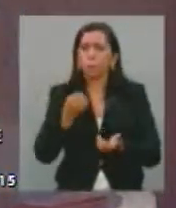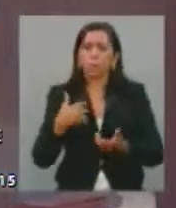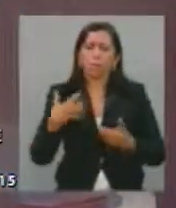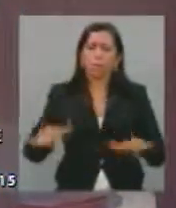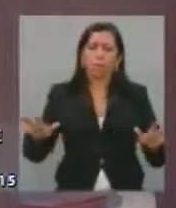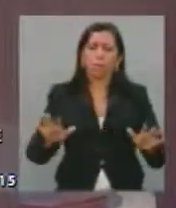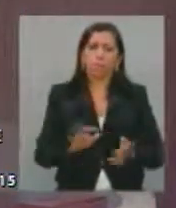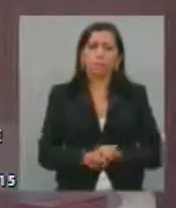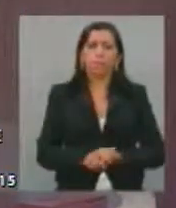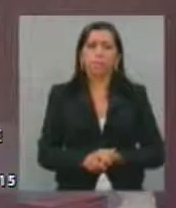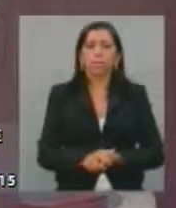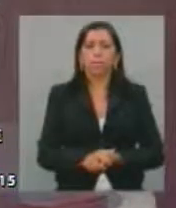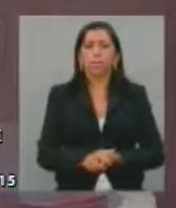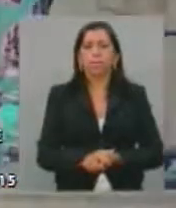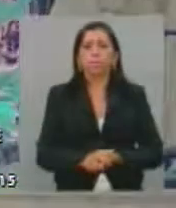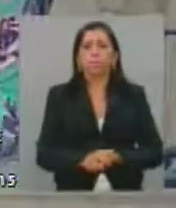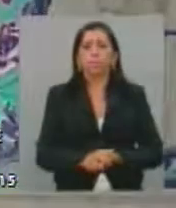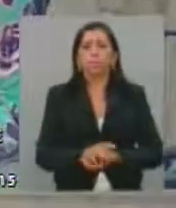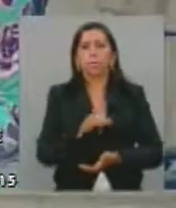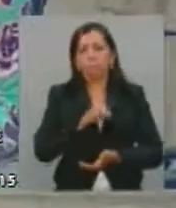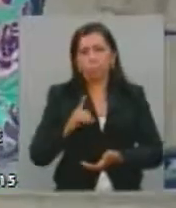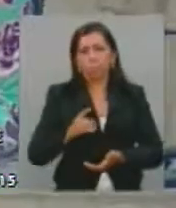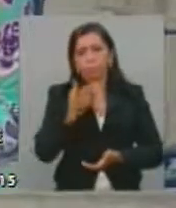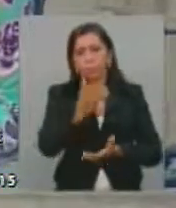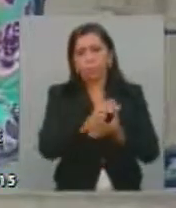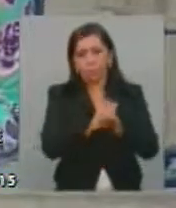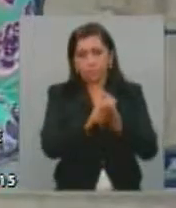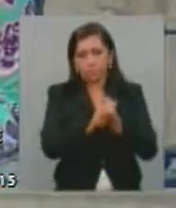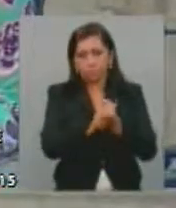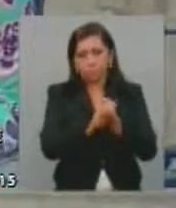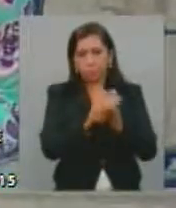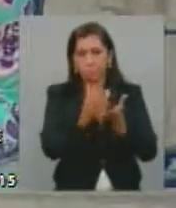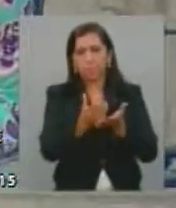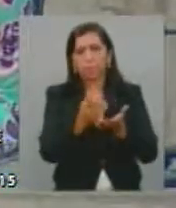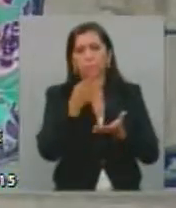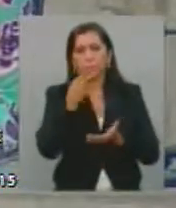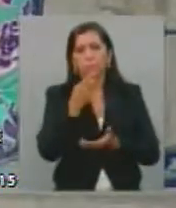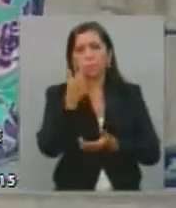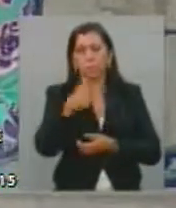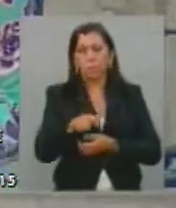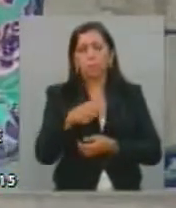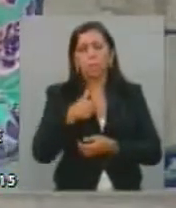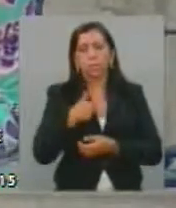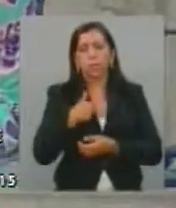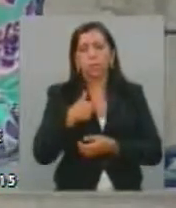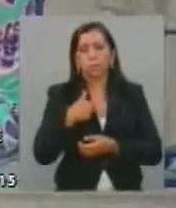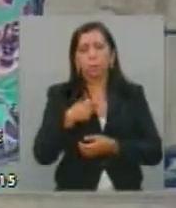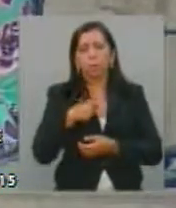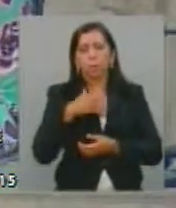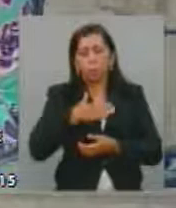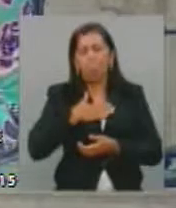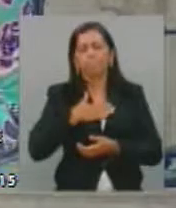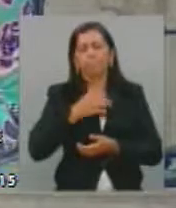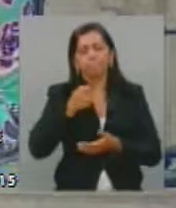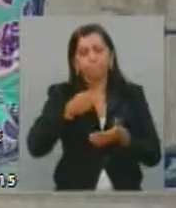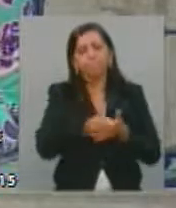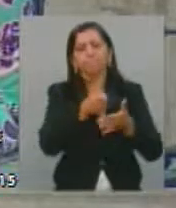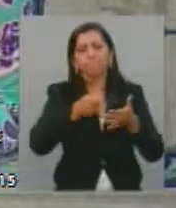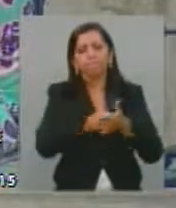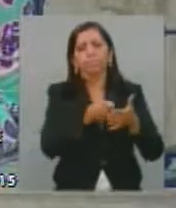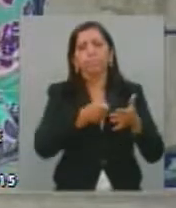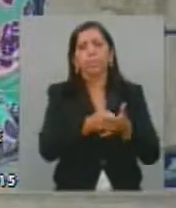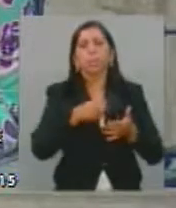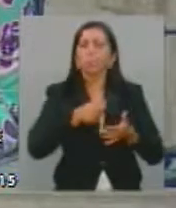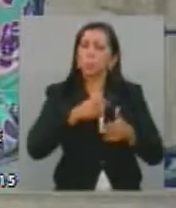Deputado, parabenizar o discurso de vossa excelência e falar mais uma vez, eu sou repetitivo, eu bato sempre nessa tecla que